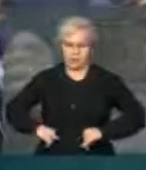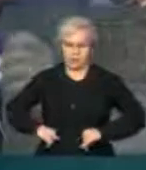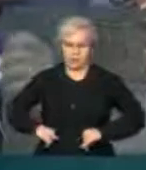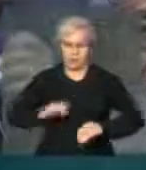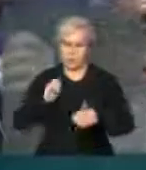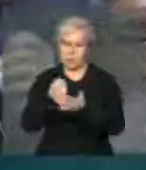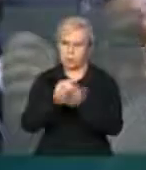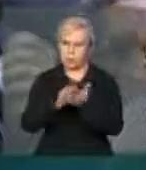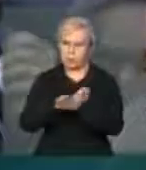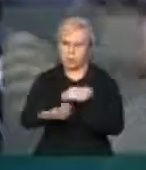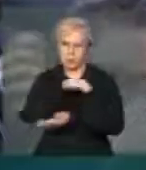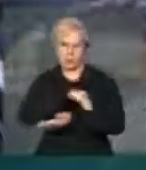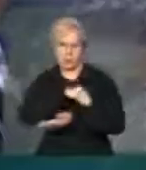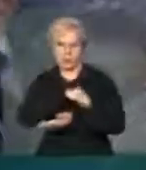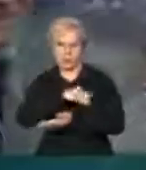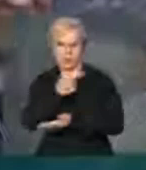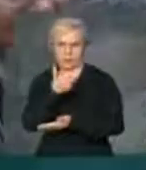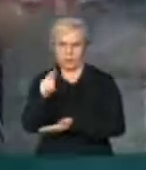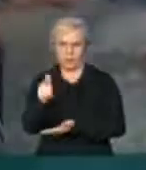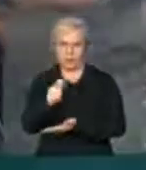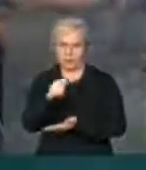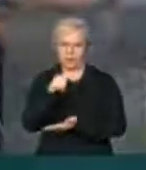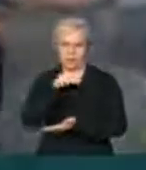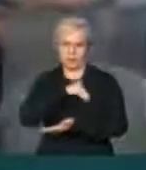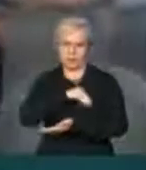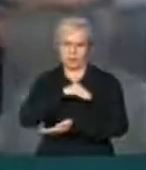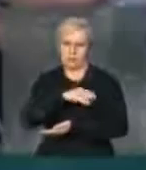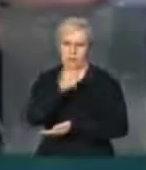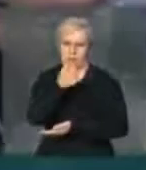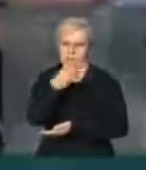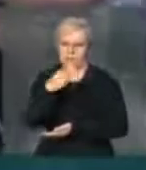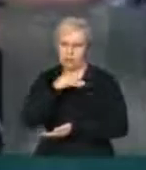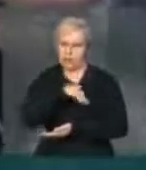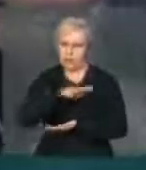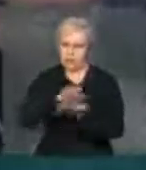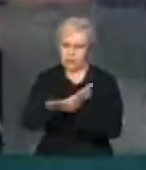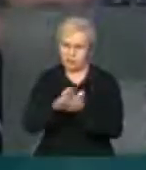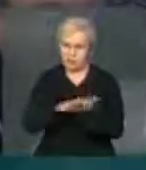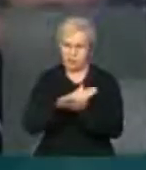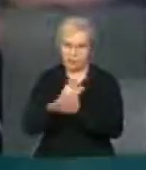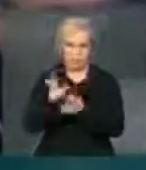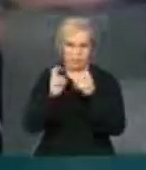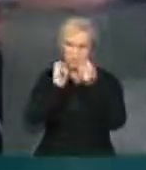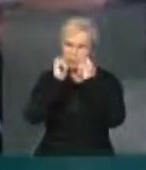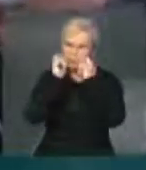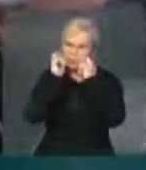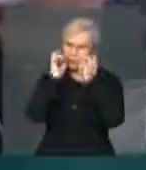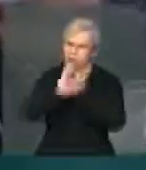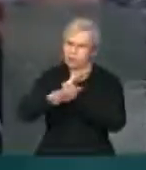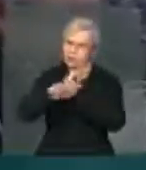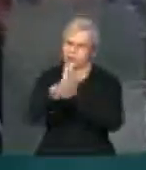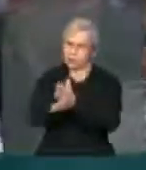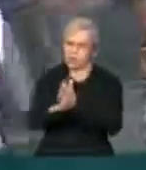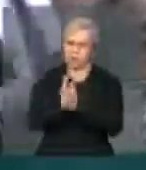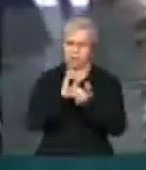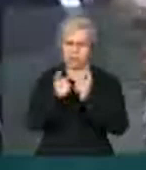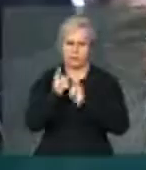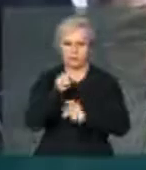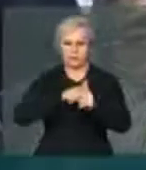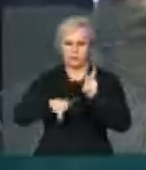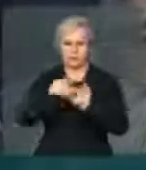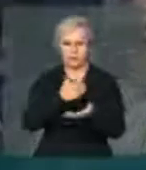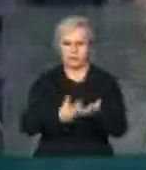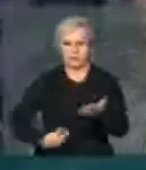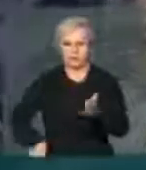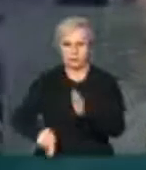pagamento, atraso de pagamento, sem receber décimo terceiro, é um verdadeiro vexame à administração pública da